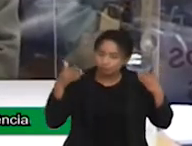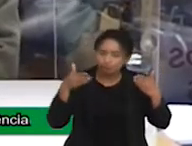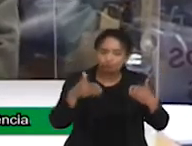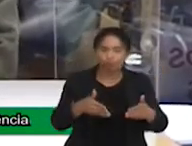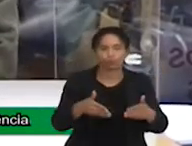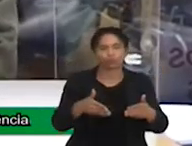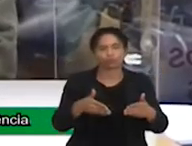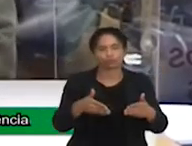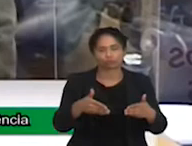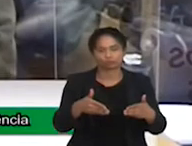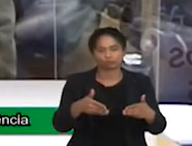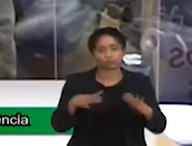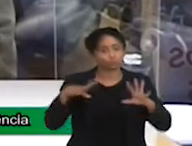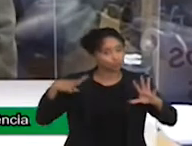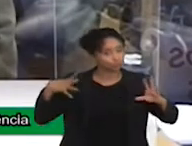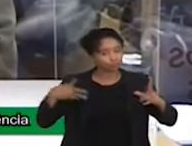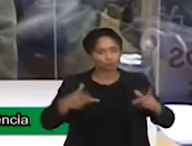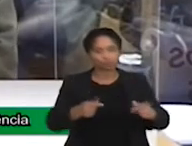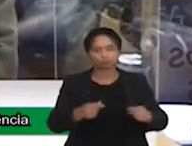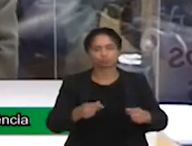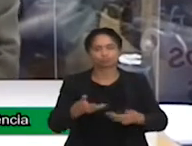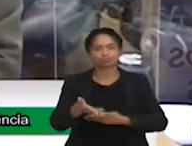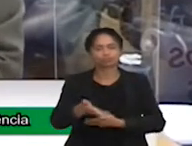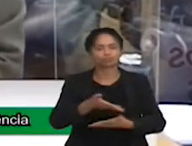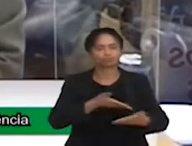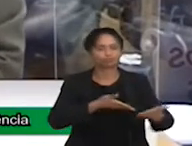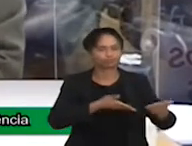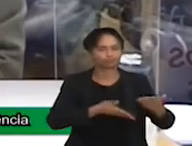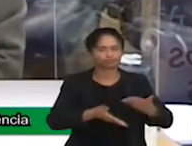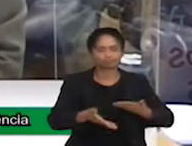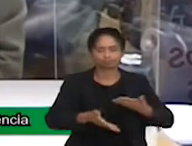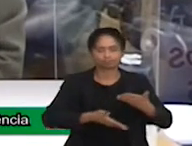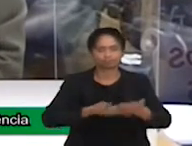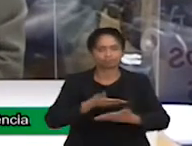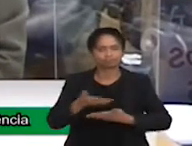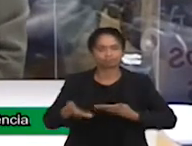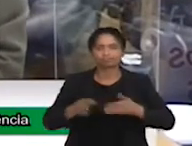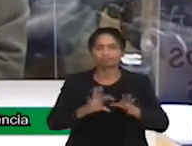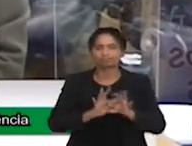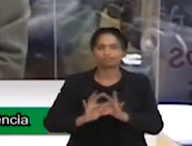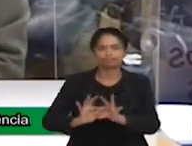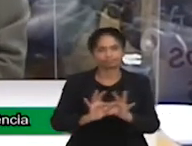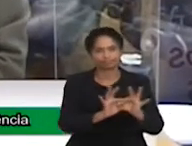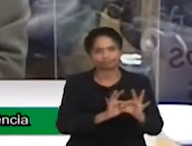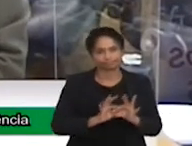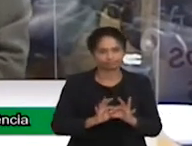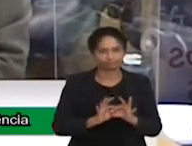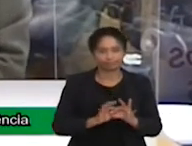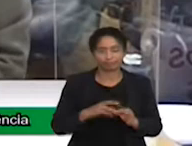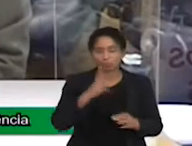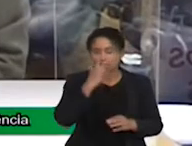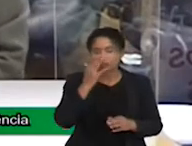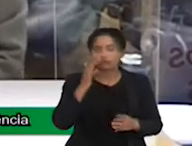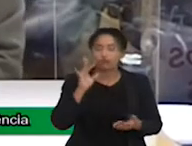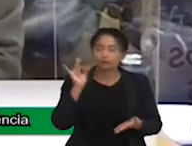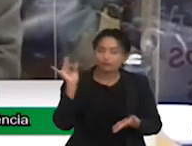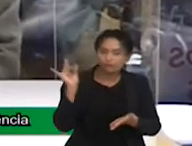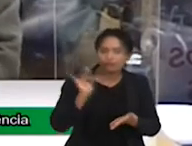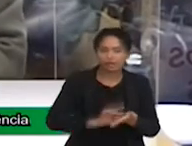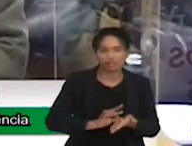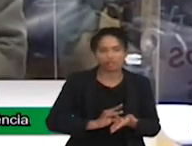ela brota do coração de Deus. é uma causa que é a única verdade que eu acredito